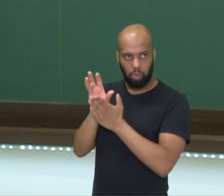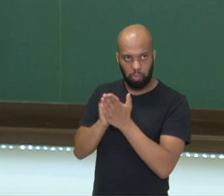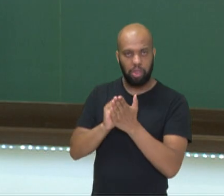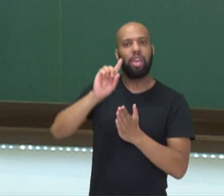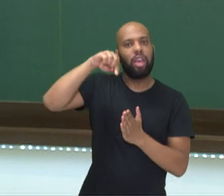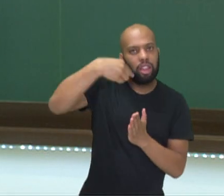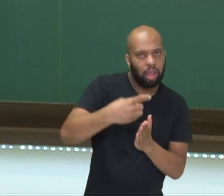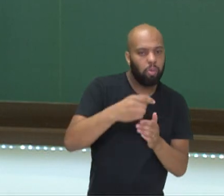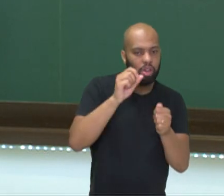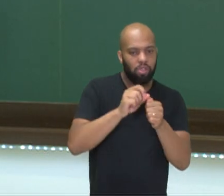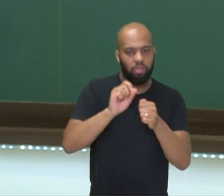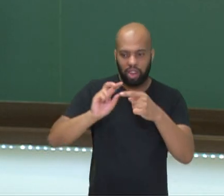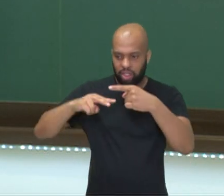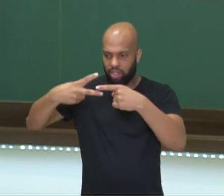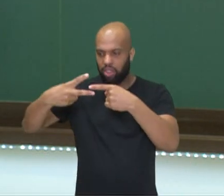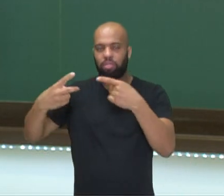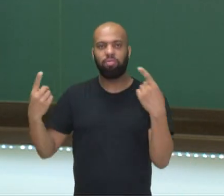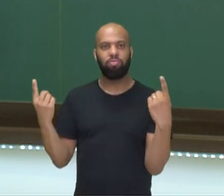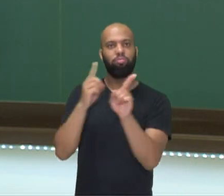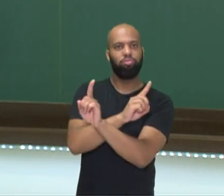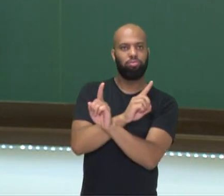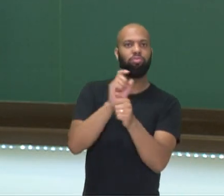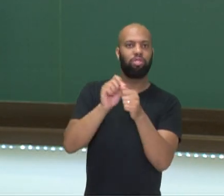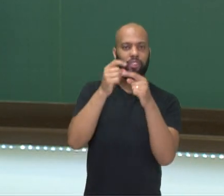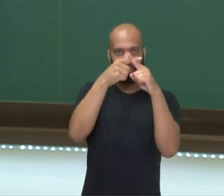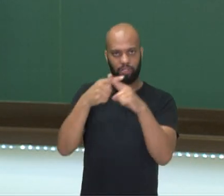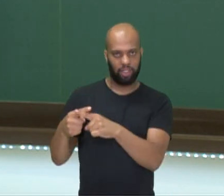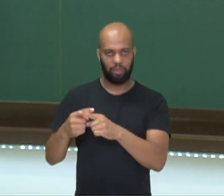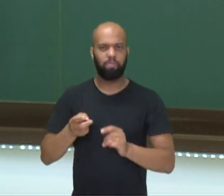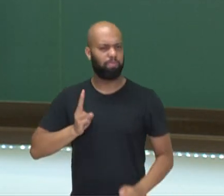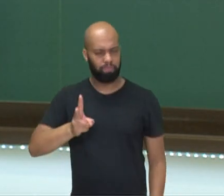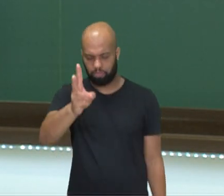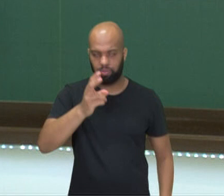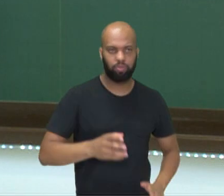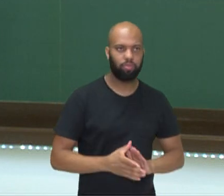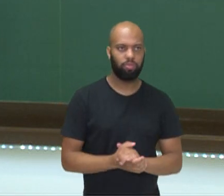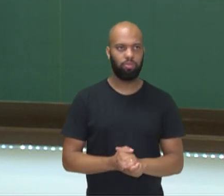e multiplica pelo inverso da segunda. Sempre pelo inverso da segunda.